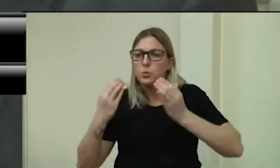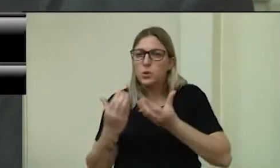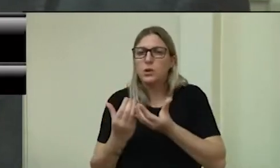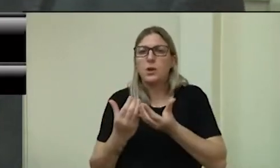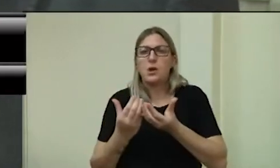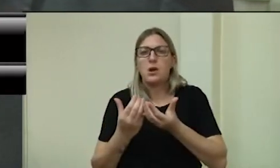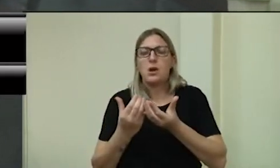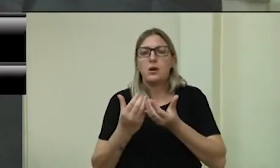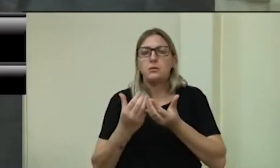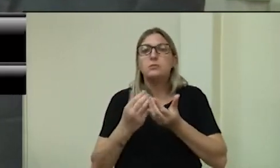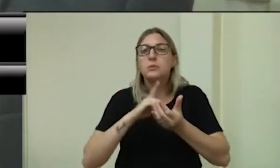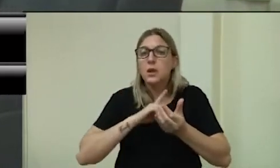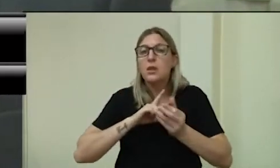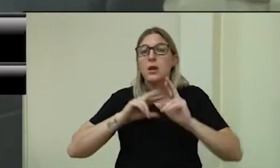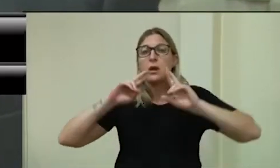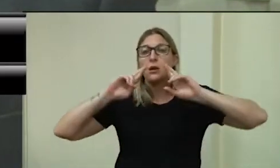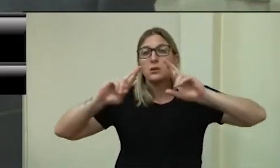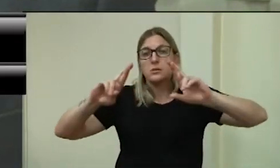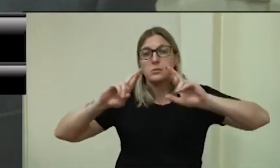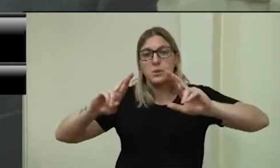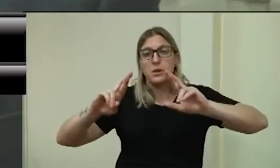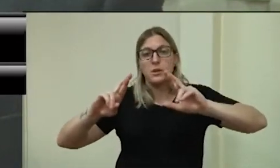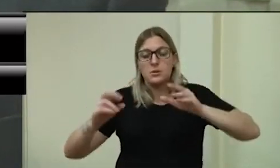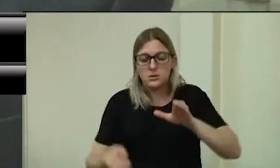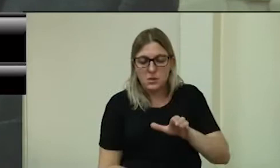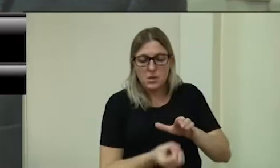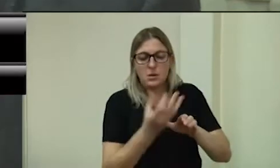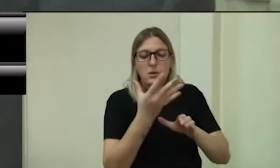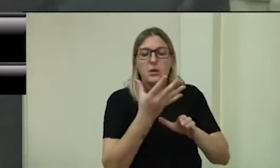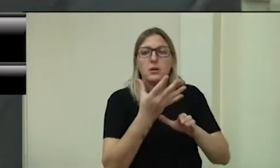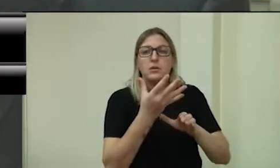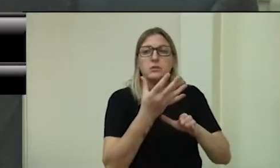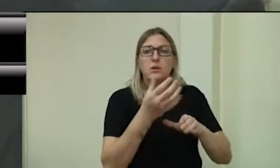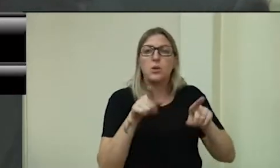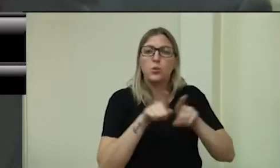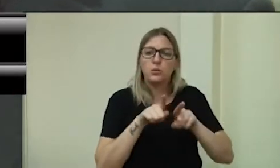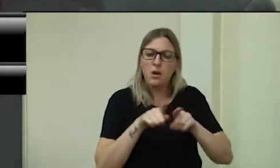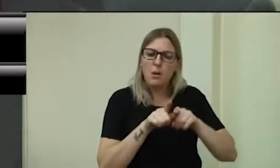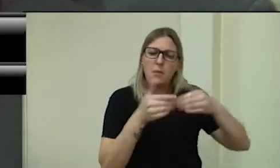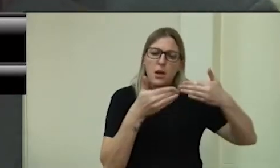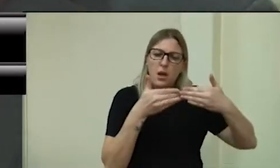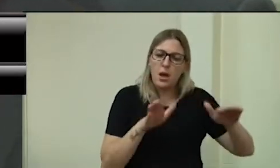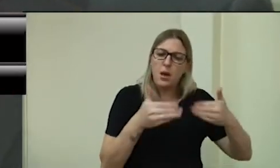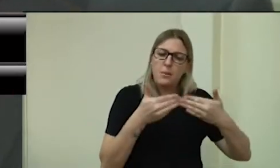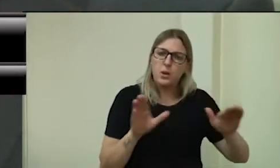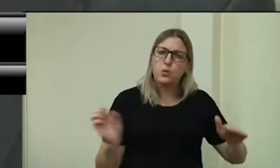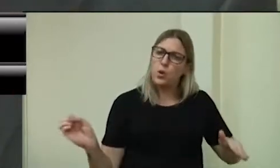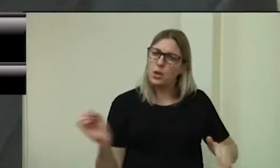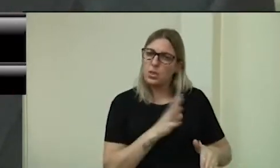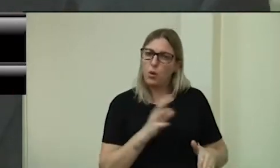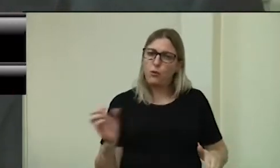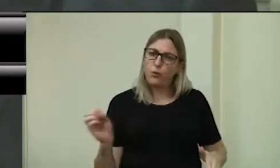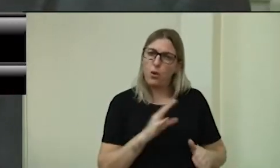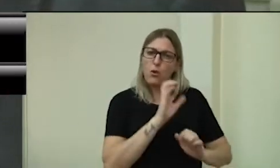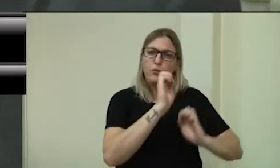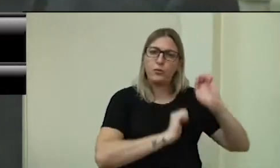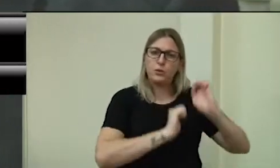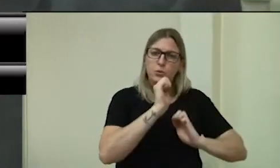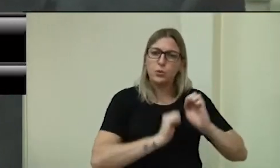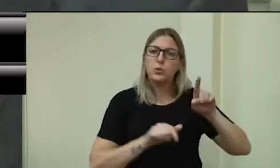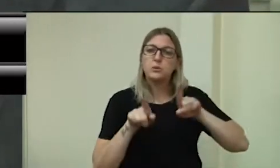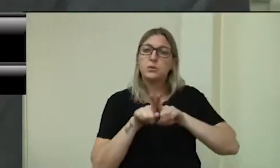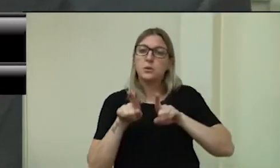a gente tenha a esperança da instalação dessas novas indústrias, desses novos postos de trabalho, para que a gente